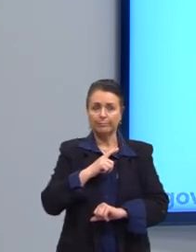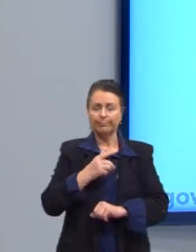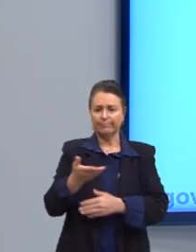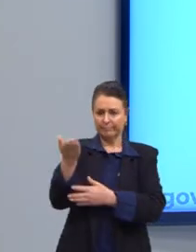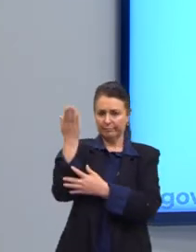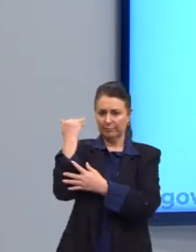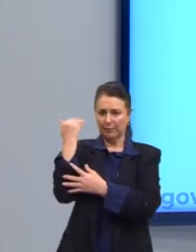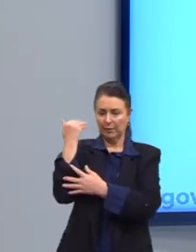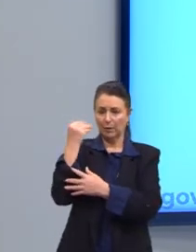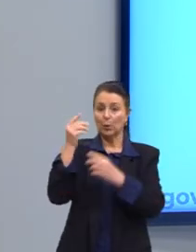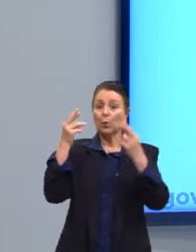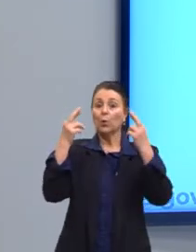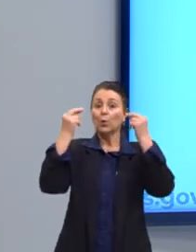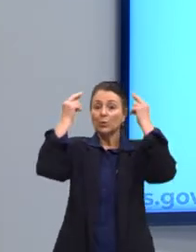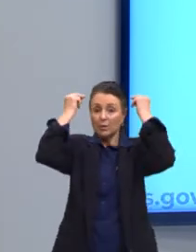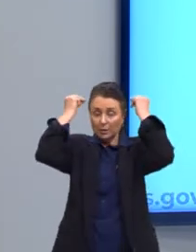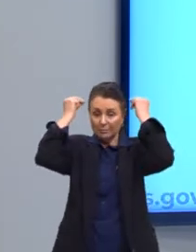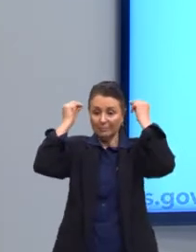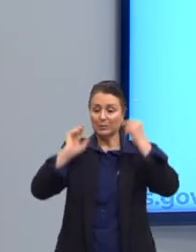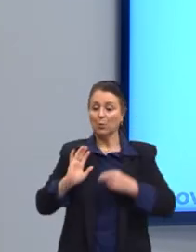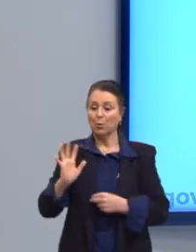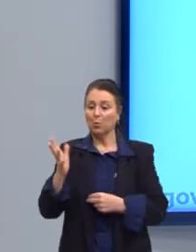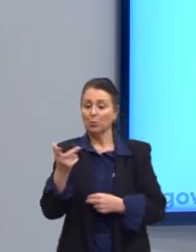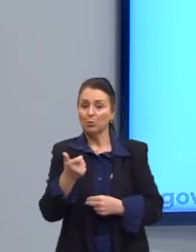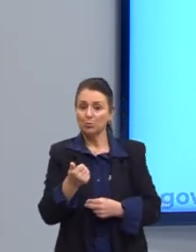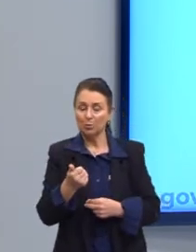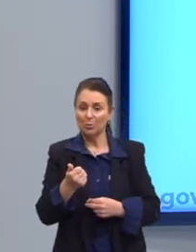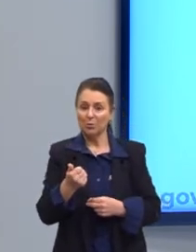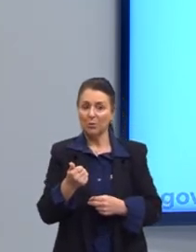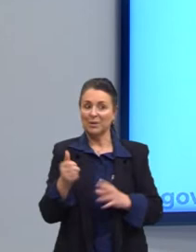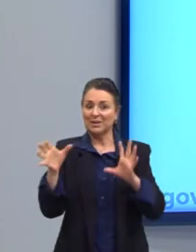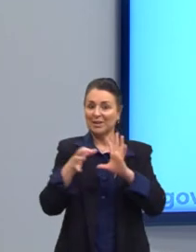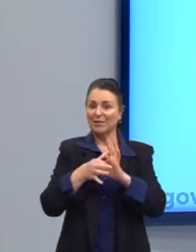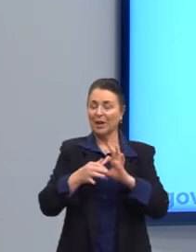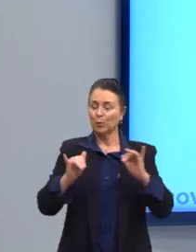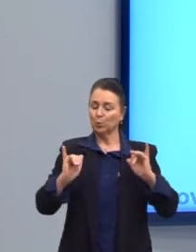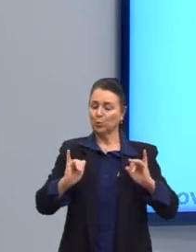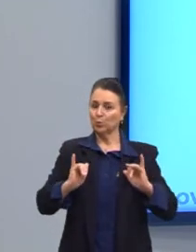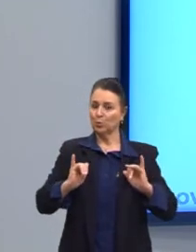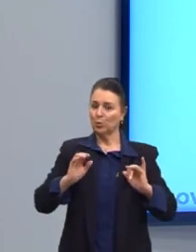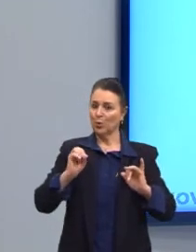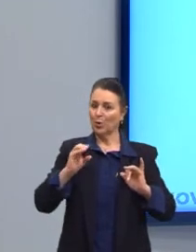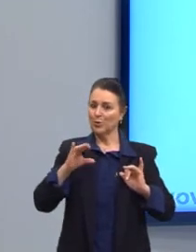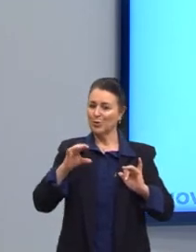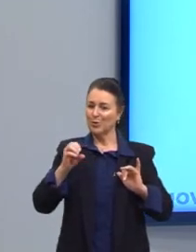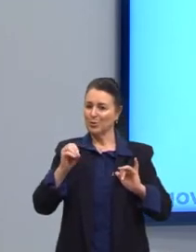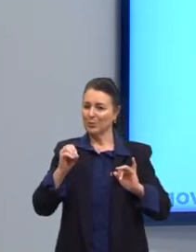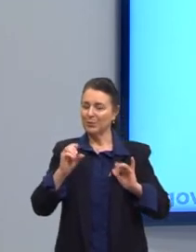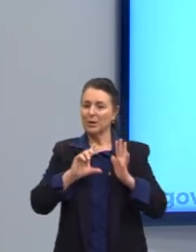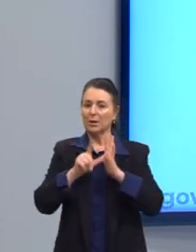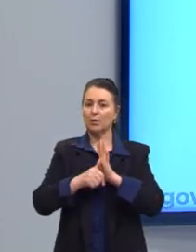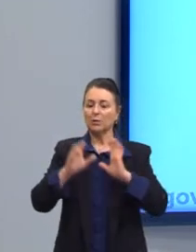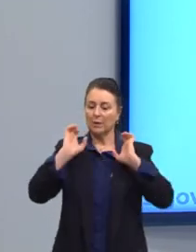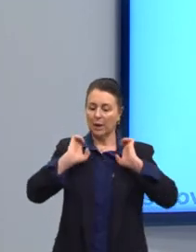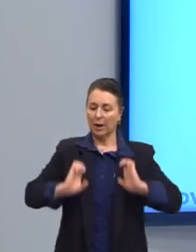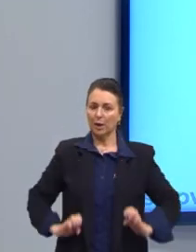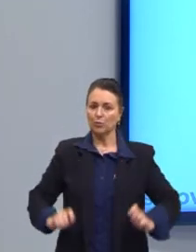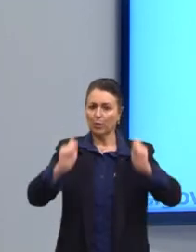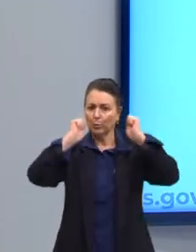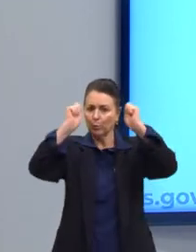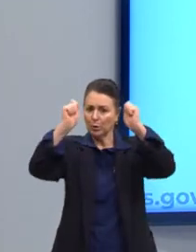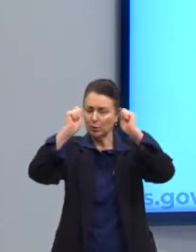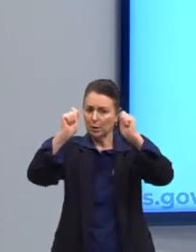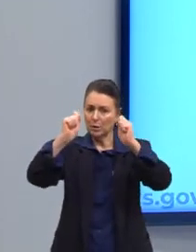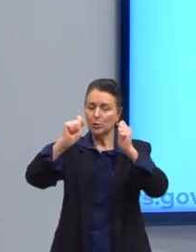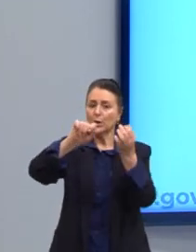Antigamente, os gregos lá, o consumo estava ligado com o ócio, tempo, etc. Depois vem a ética protestante, que capitalismo,